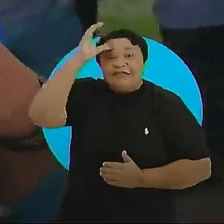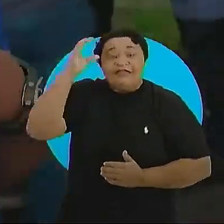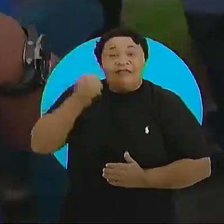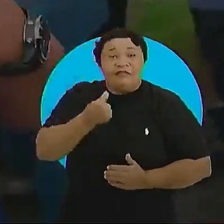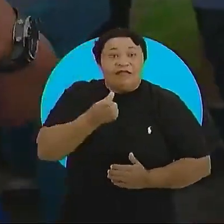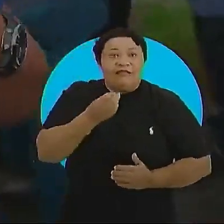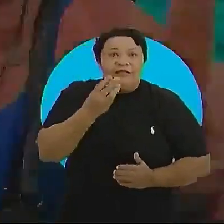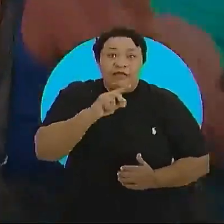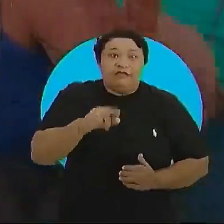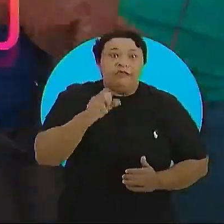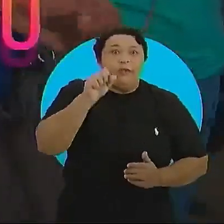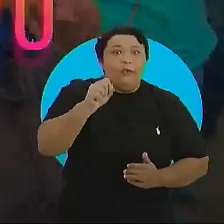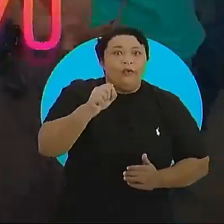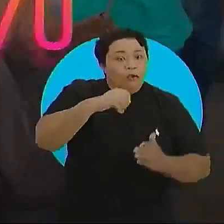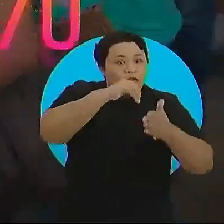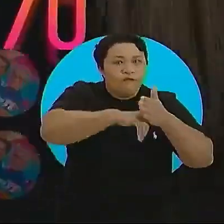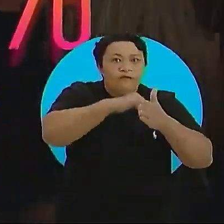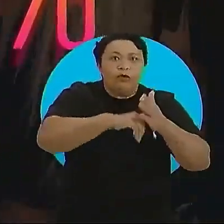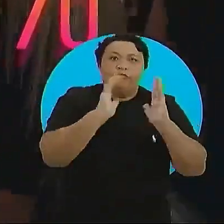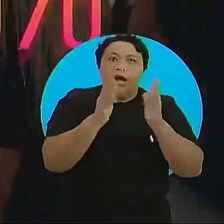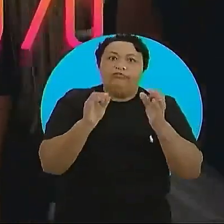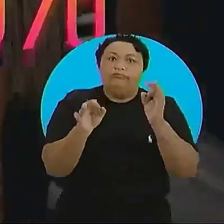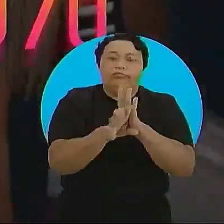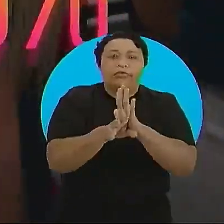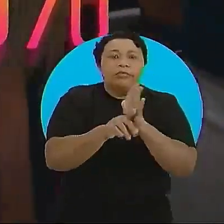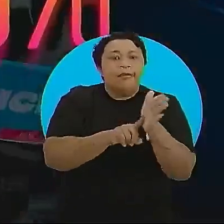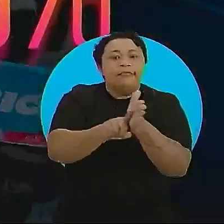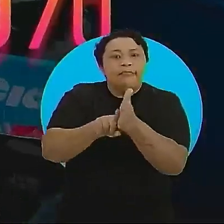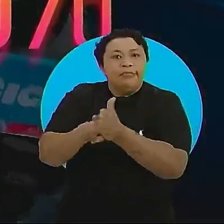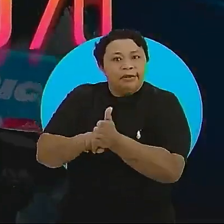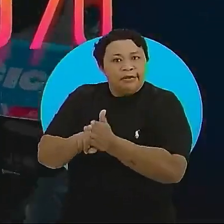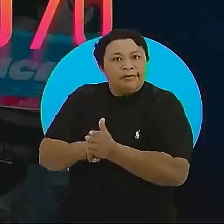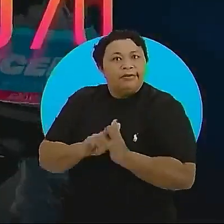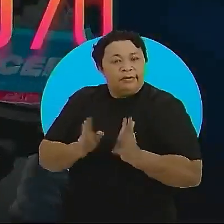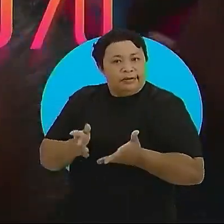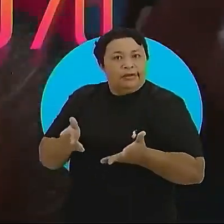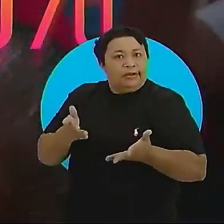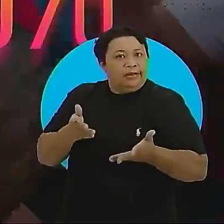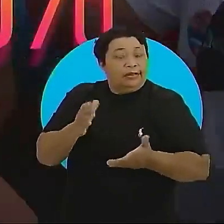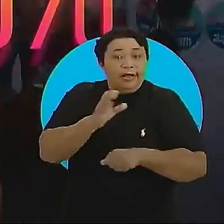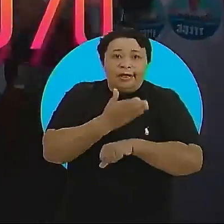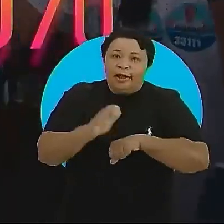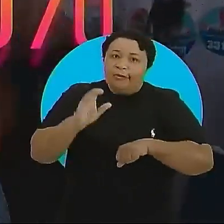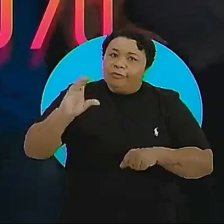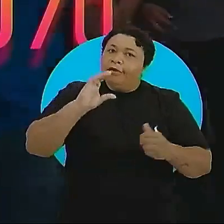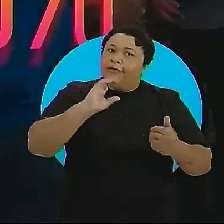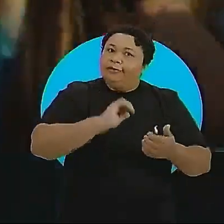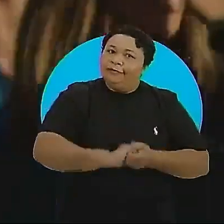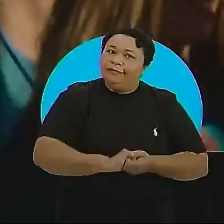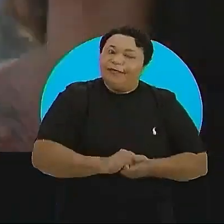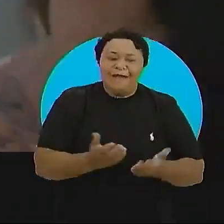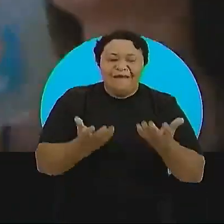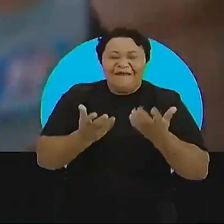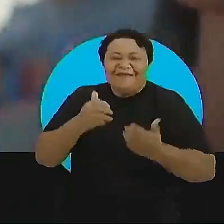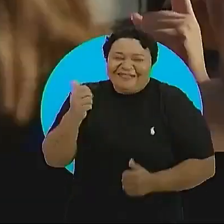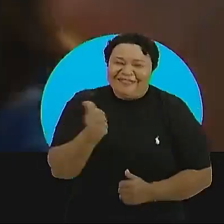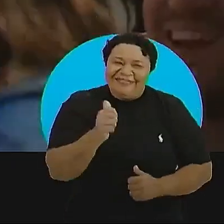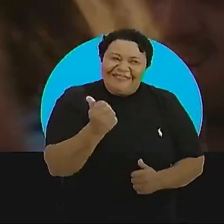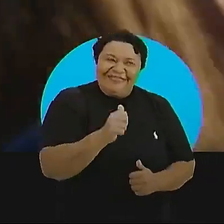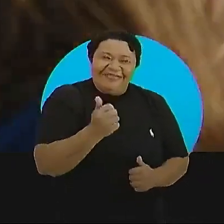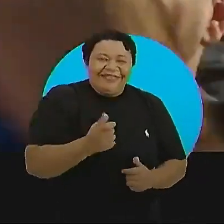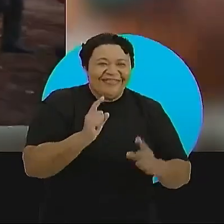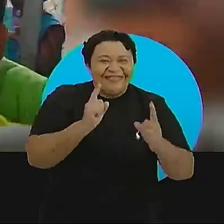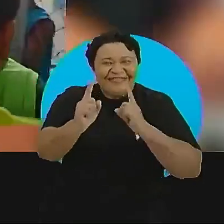Cícero tem 63,8% dos votos válidos na pesquisa Quest TV Globo Cabo Branco. eu quero